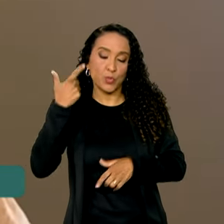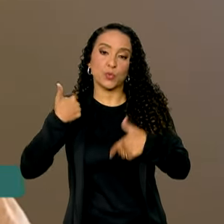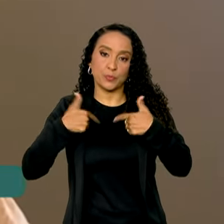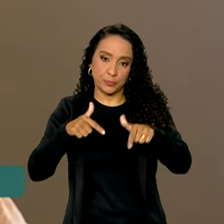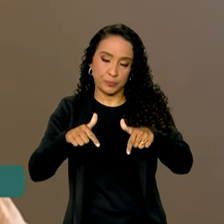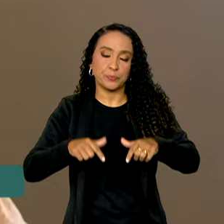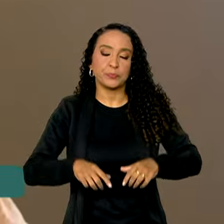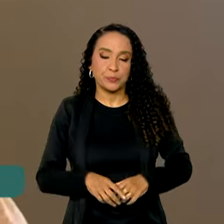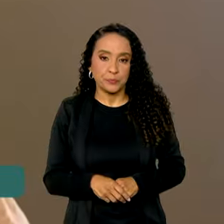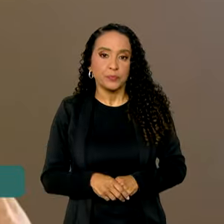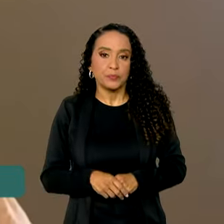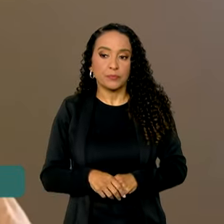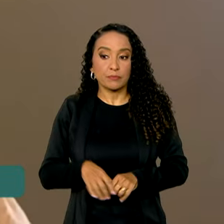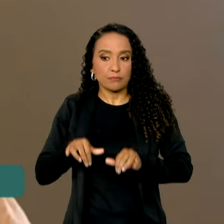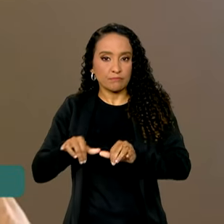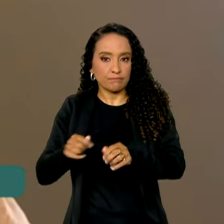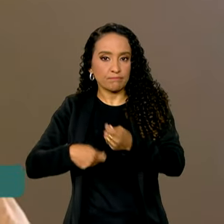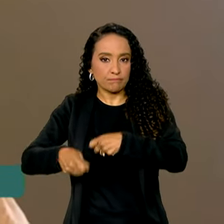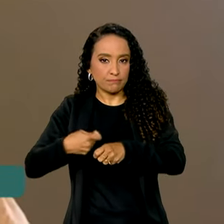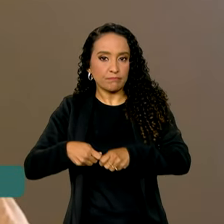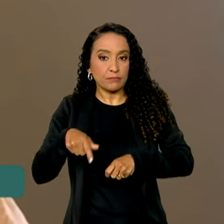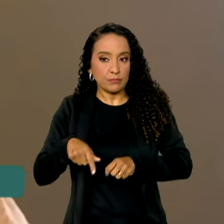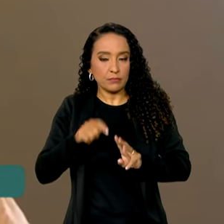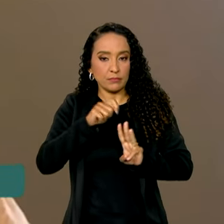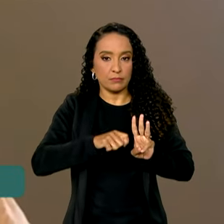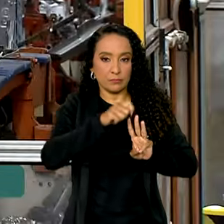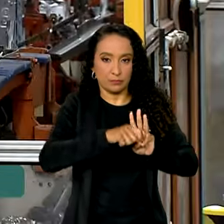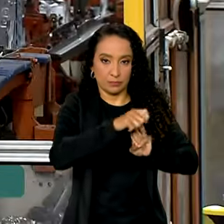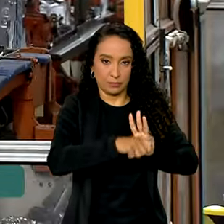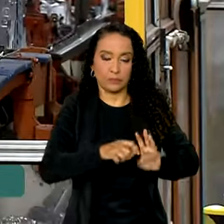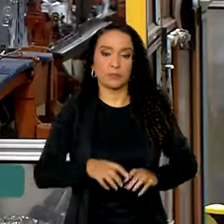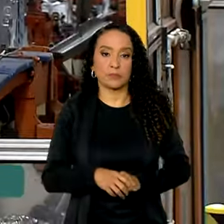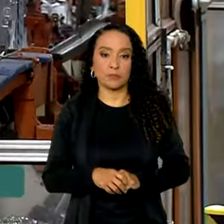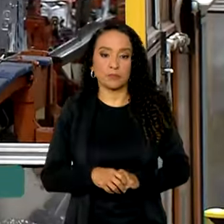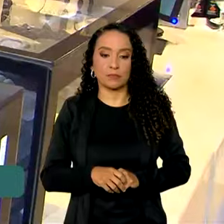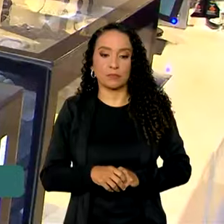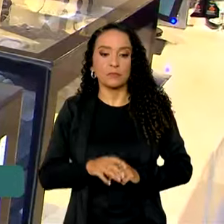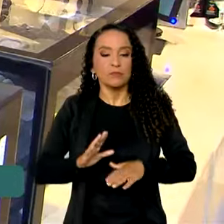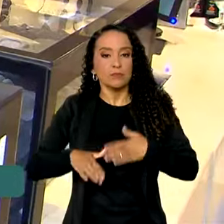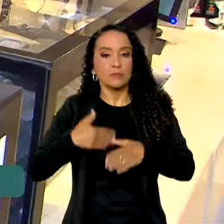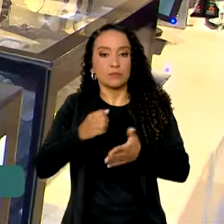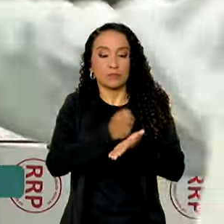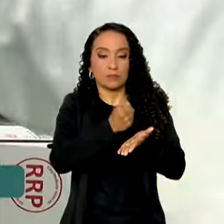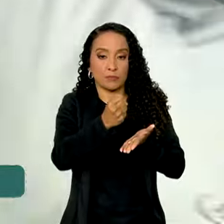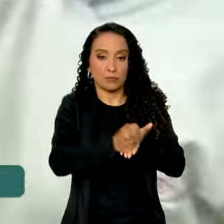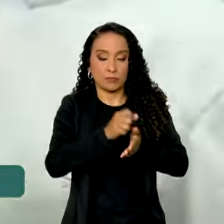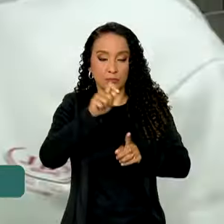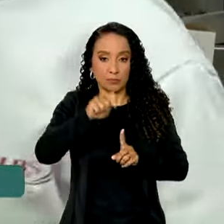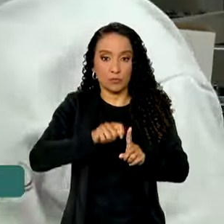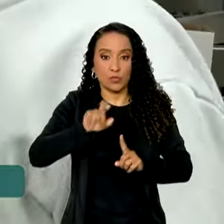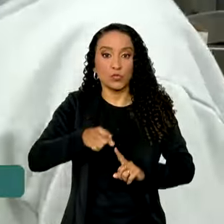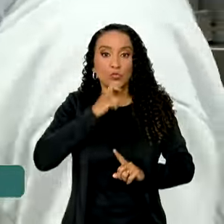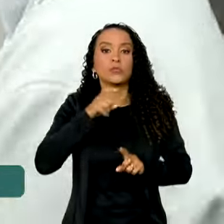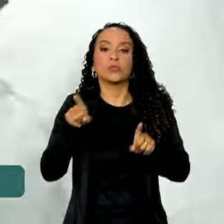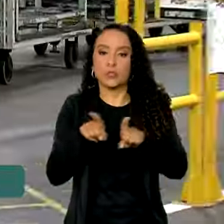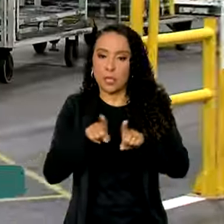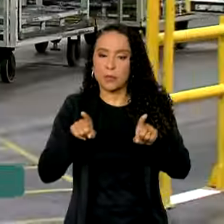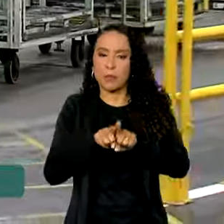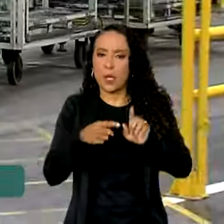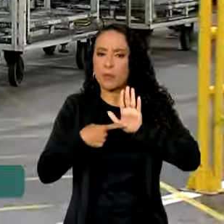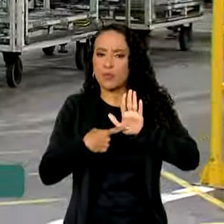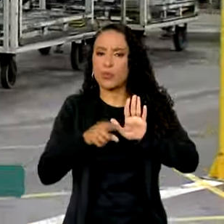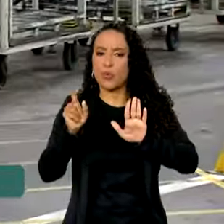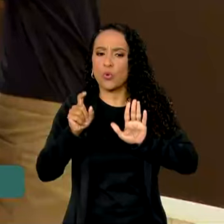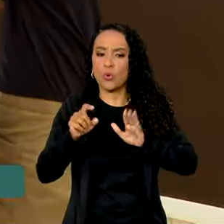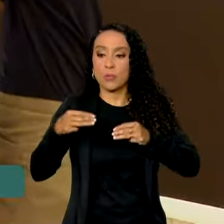ocupadas no comércio agora nesse trimestre novo. O desempenho das contratações em julho também havia sido apontada